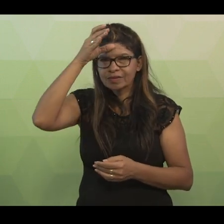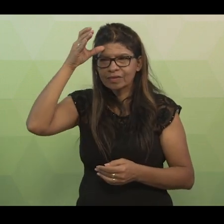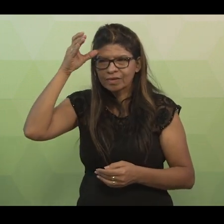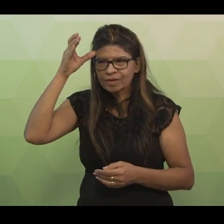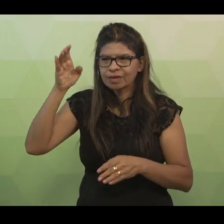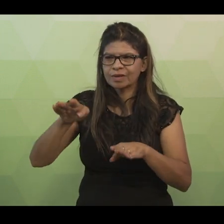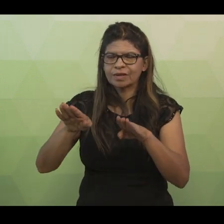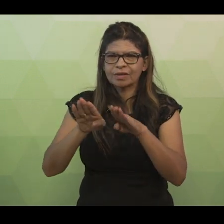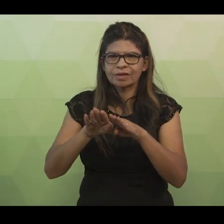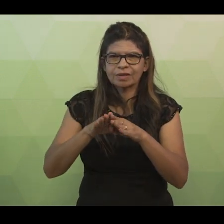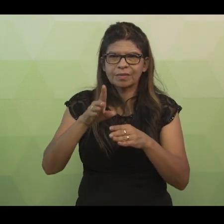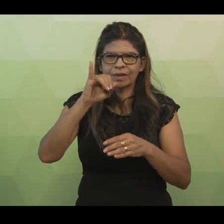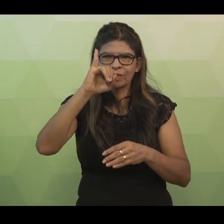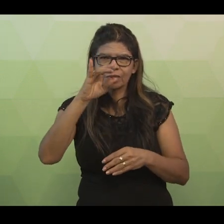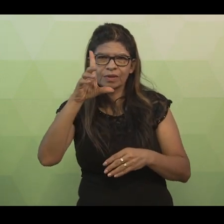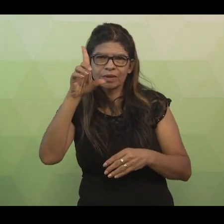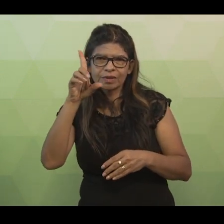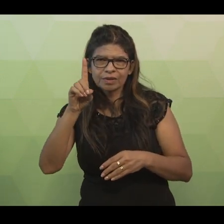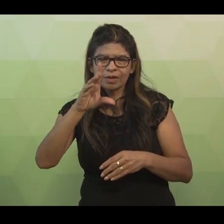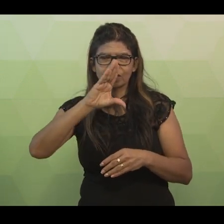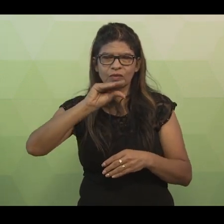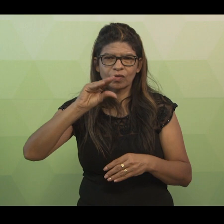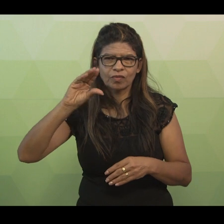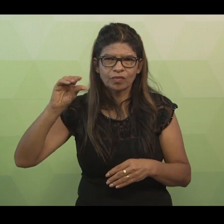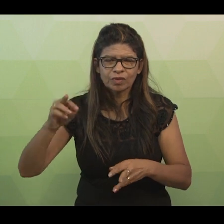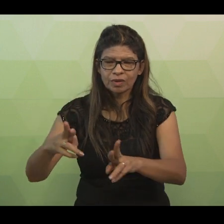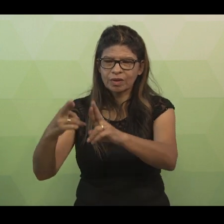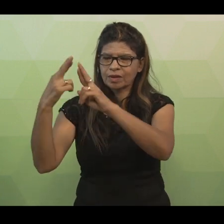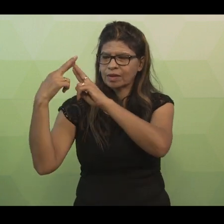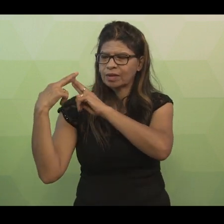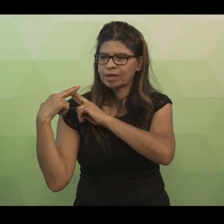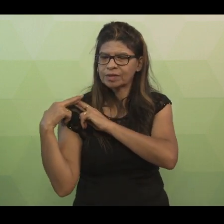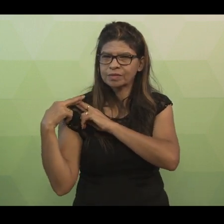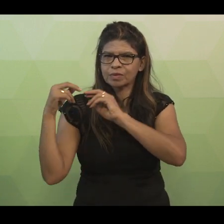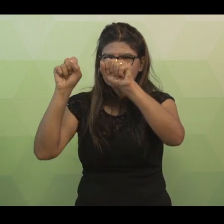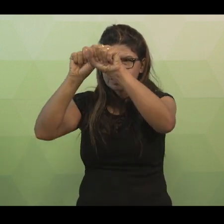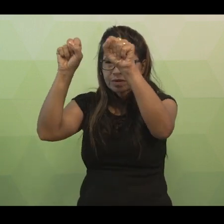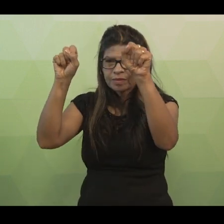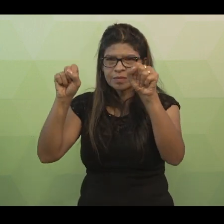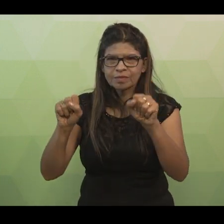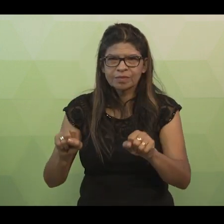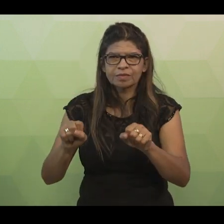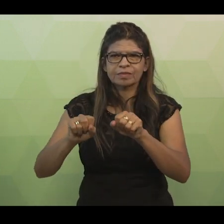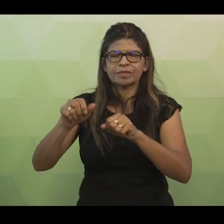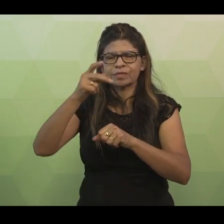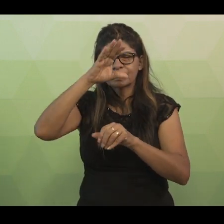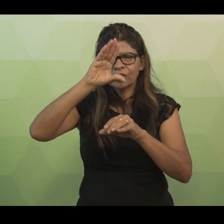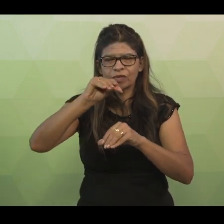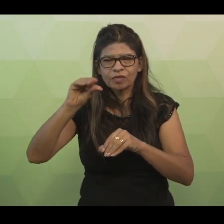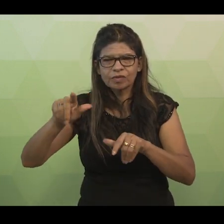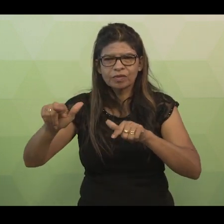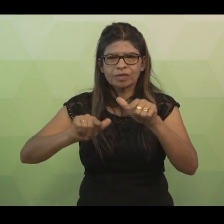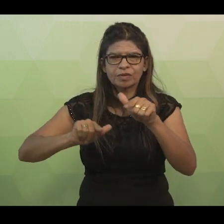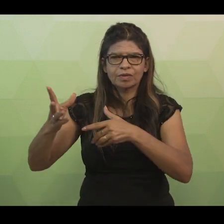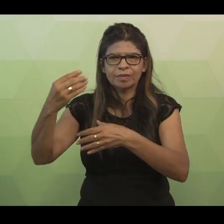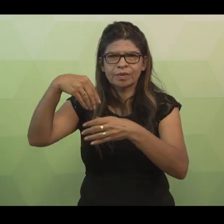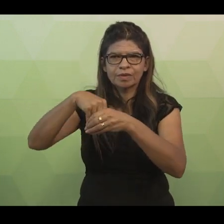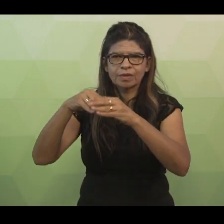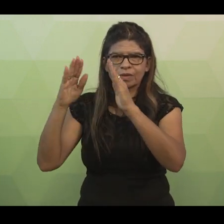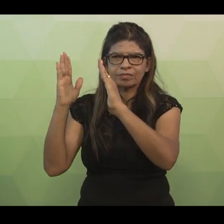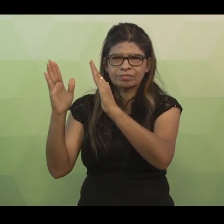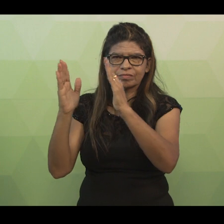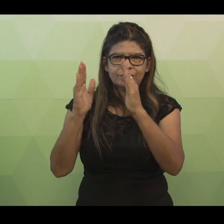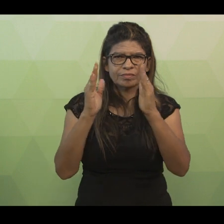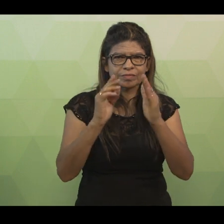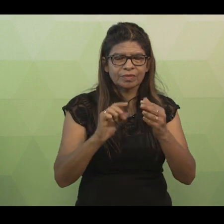E o ID do funcionário, responsável pelo acesso ao sistema e realização do empréstimo. Reparem que